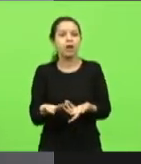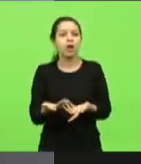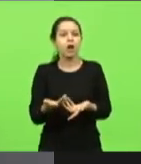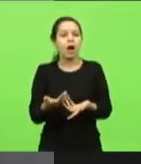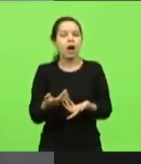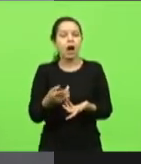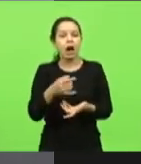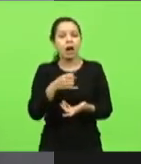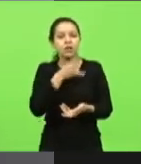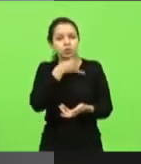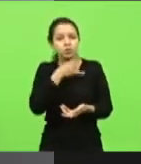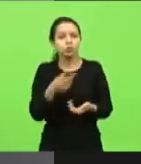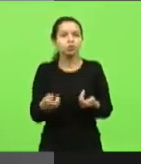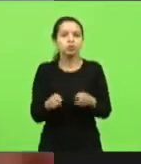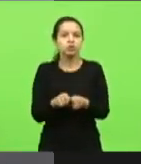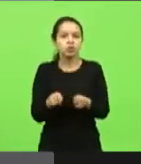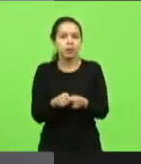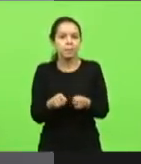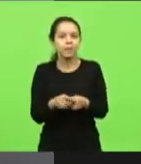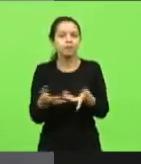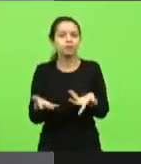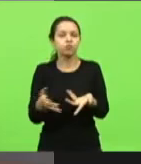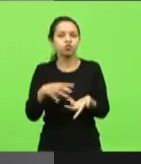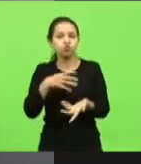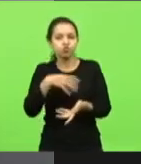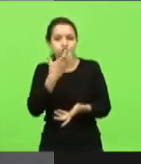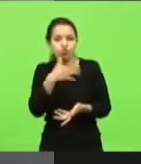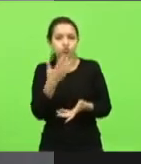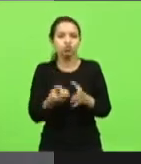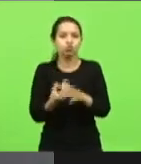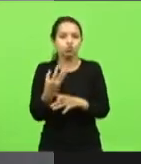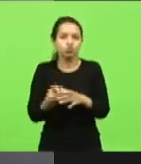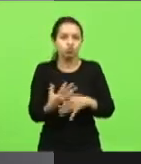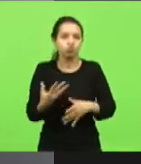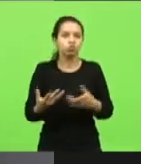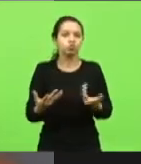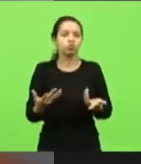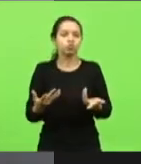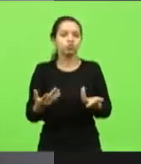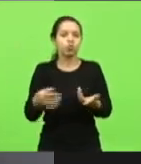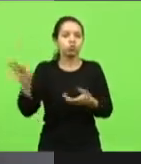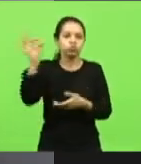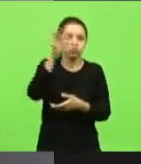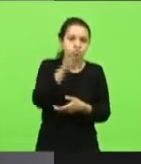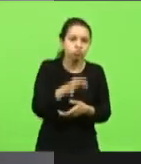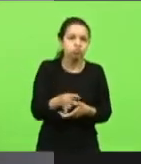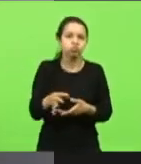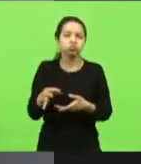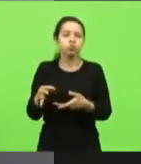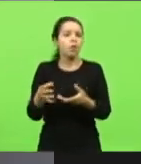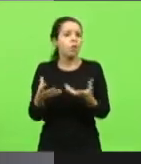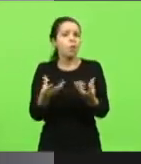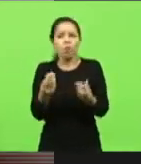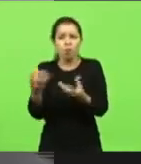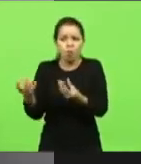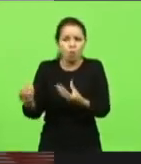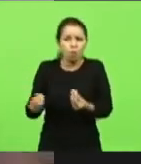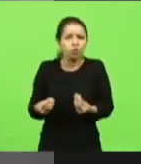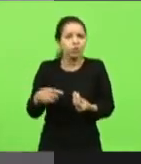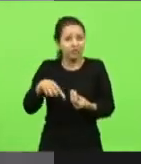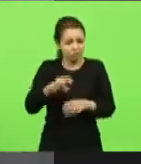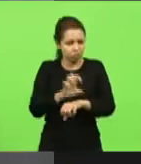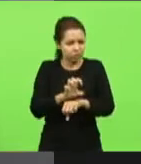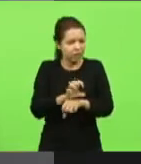na apicultura enfim esse estado aqui é muito diversificado em todas as